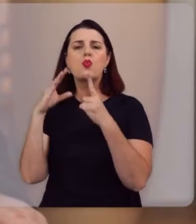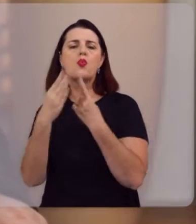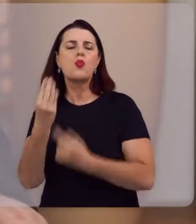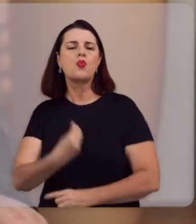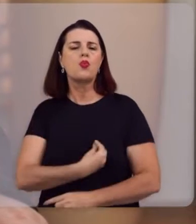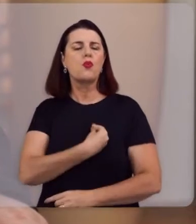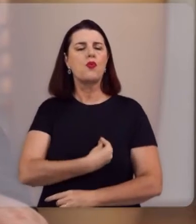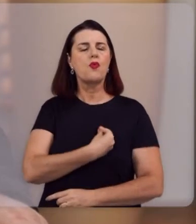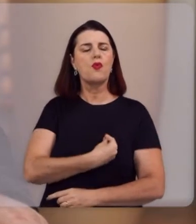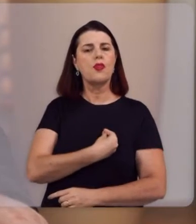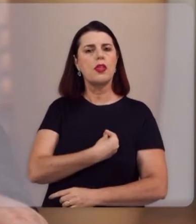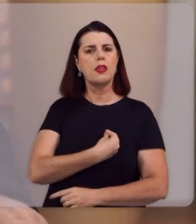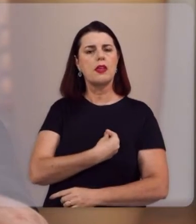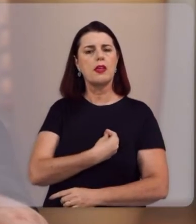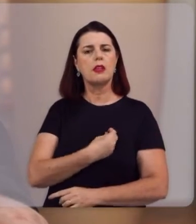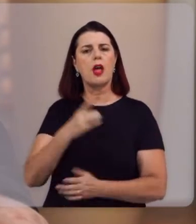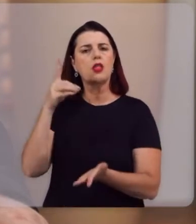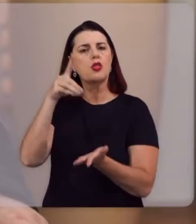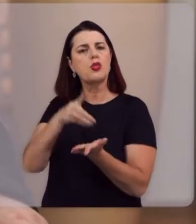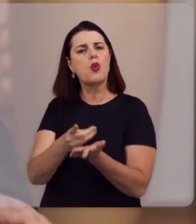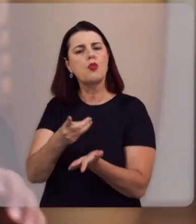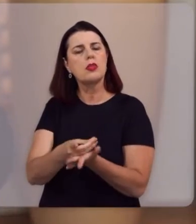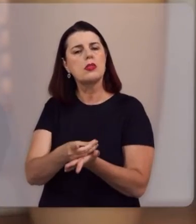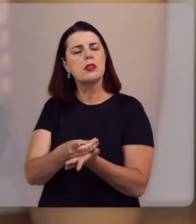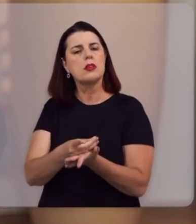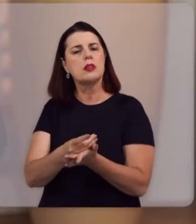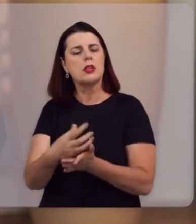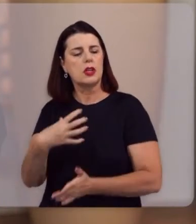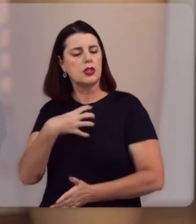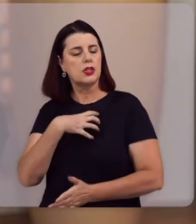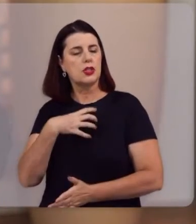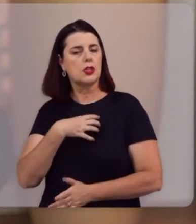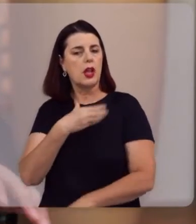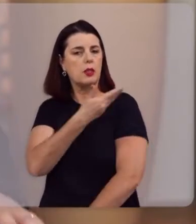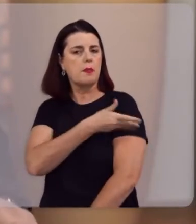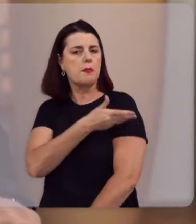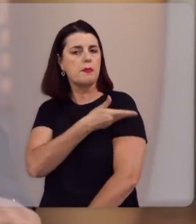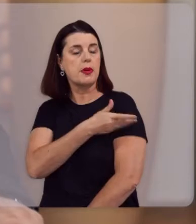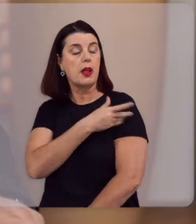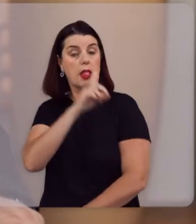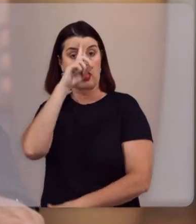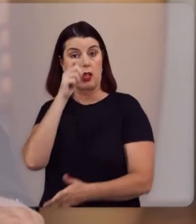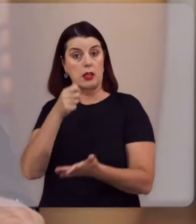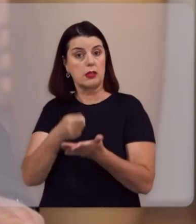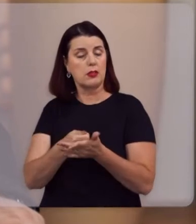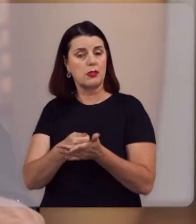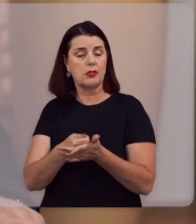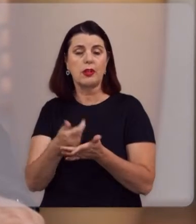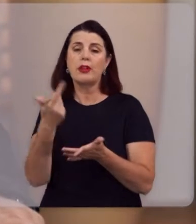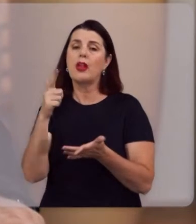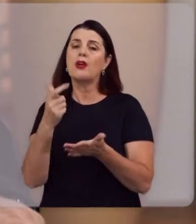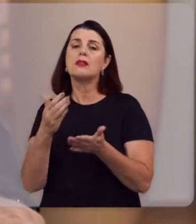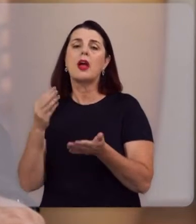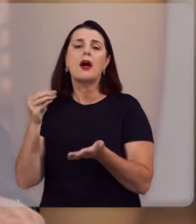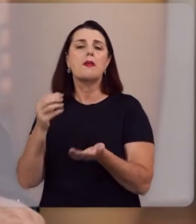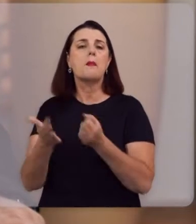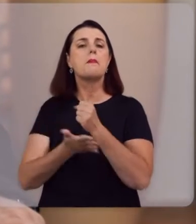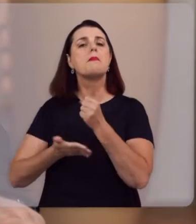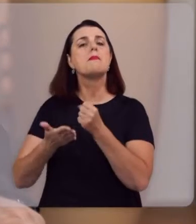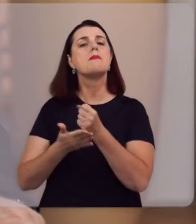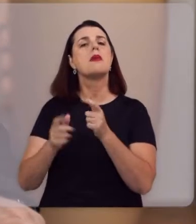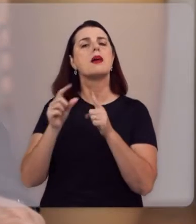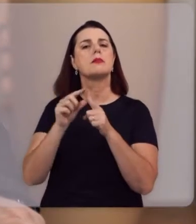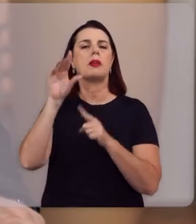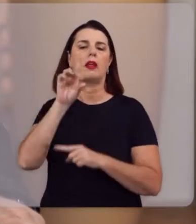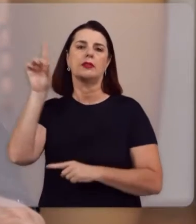sua vida e na sua doutrina, atitudes práticas e decisões que não estavam fundamentadas na palavra de